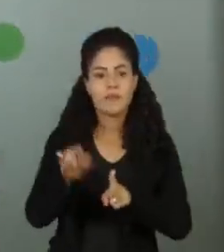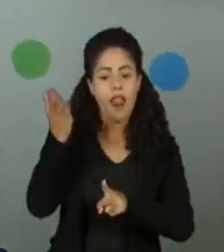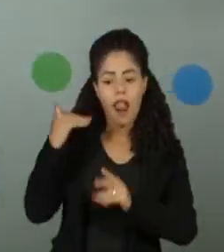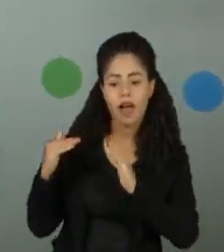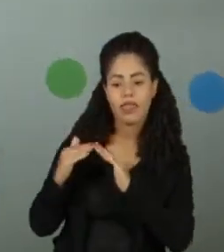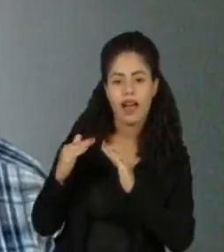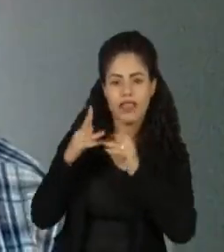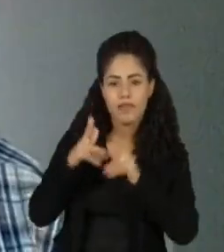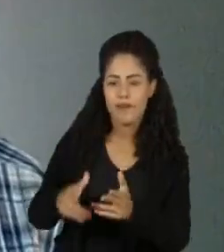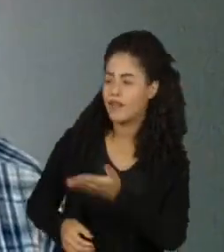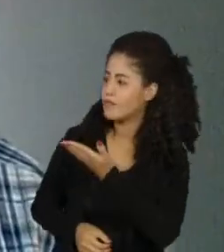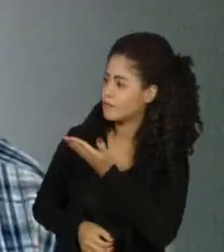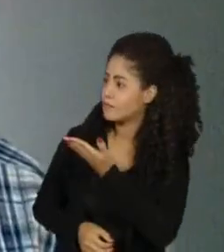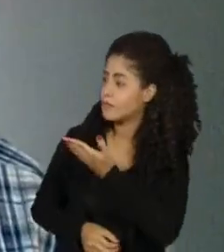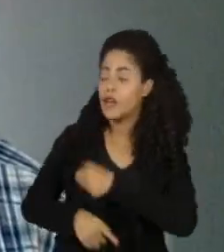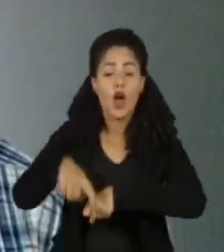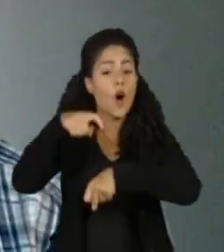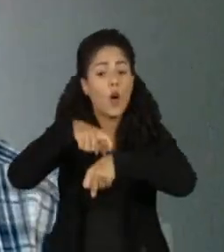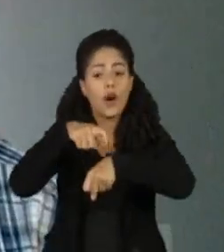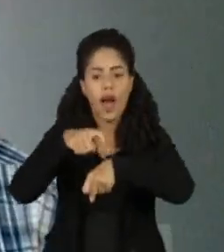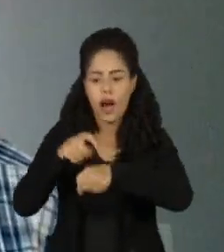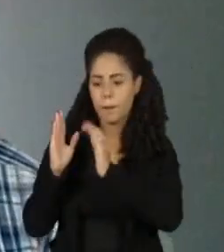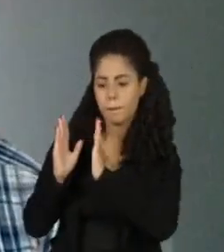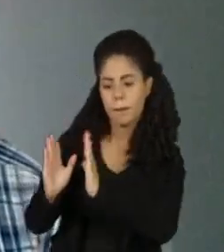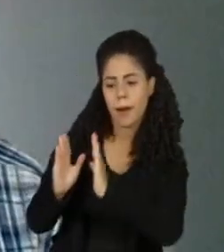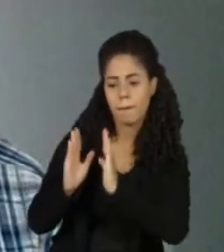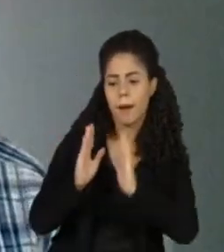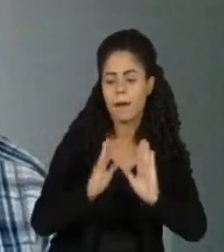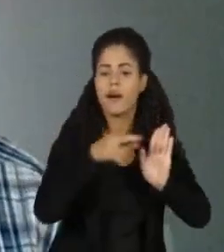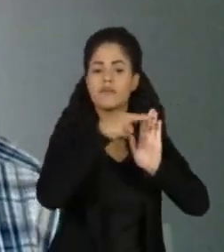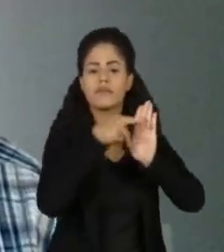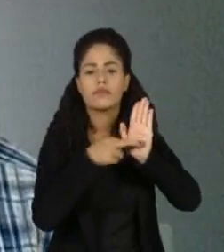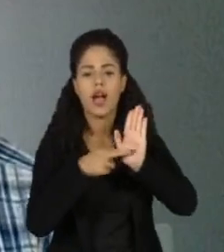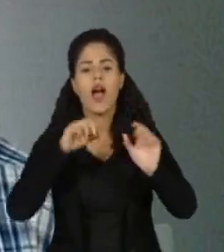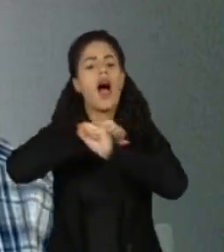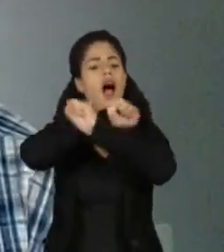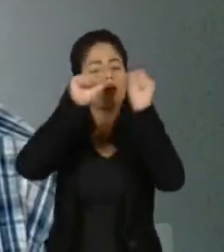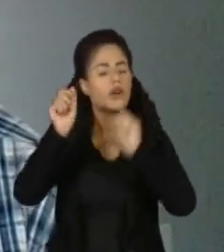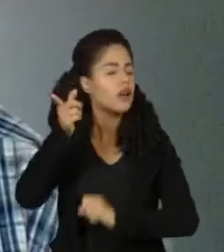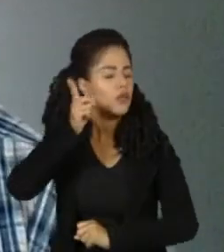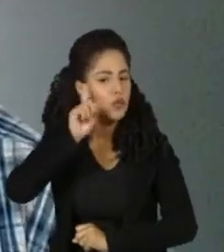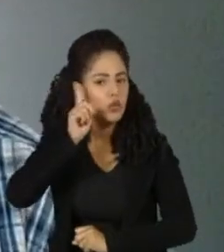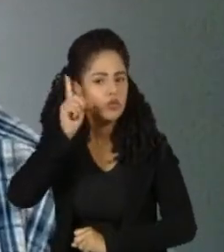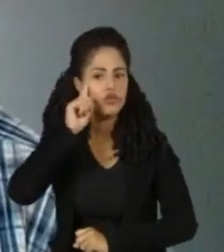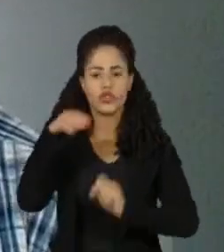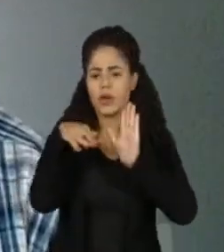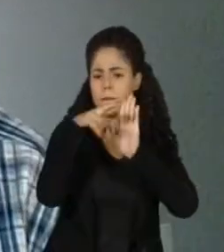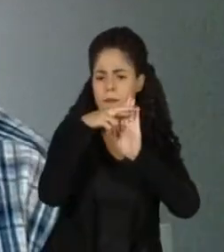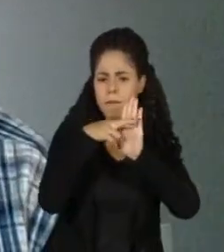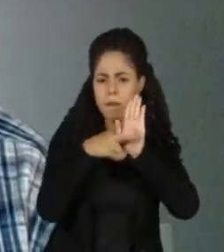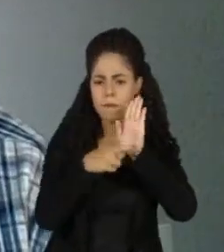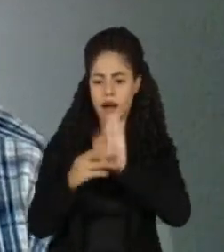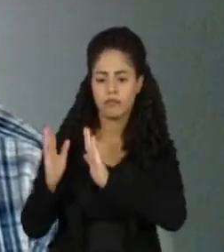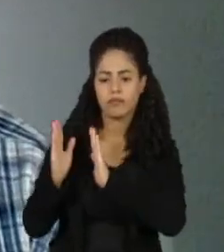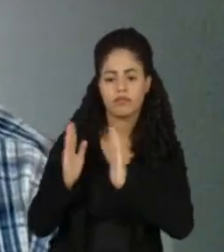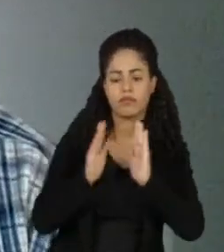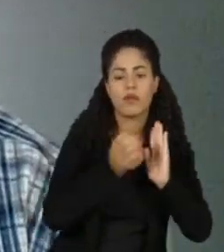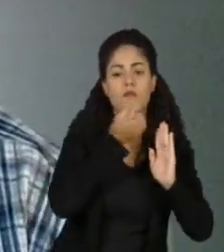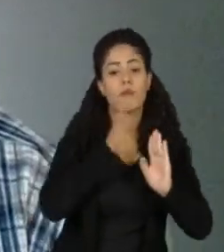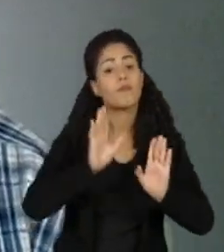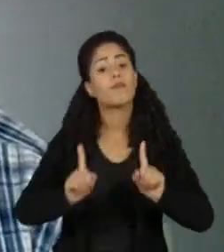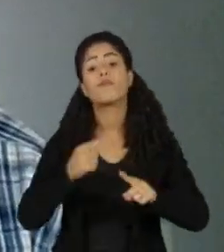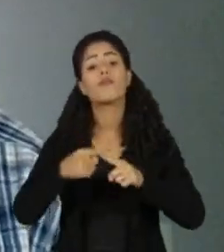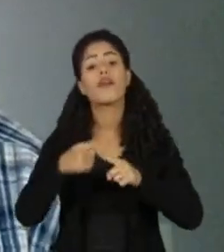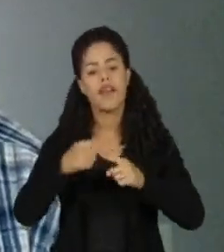casa da Daniele. Horários regulares de dormir e acordar, todos os dias da semana. Escureceu? 19